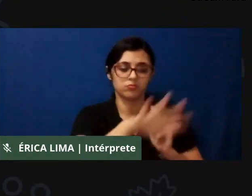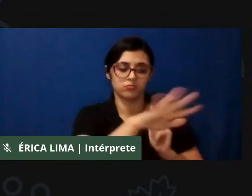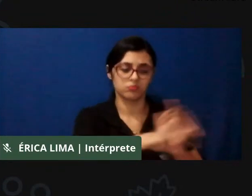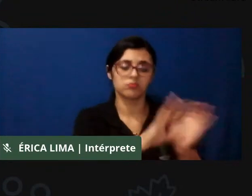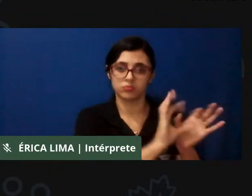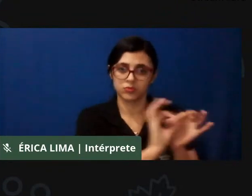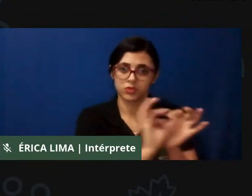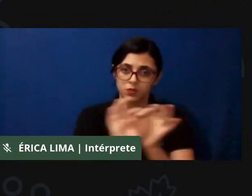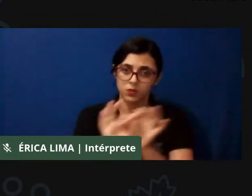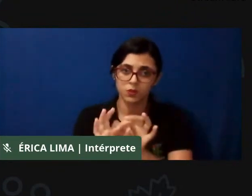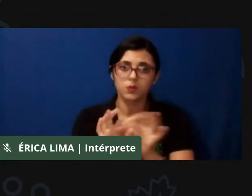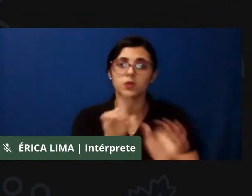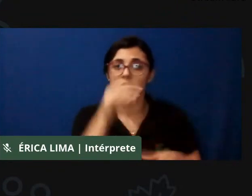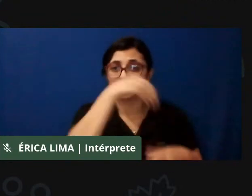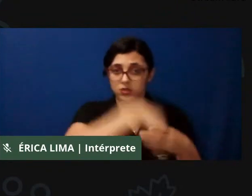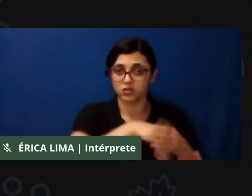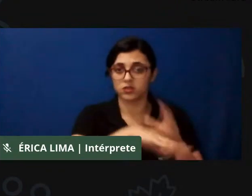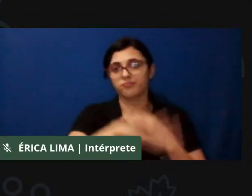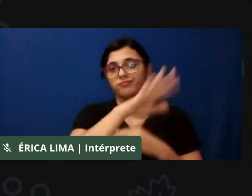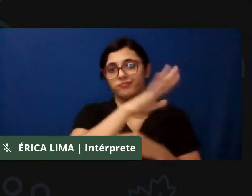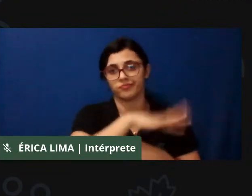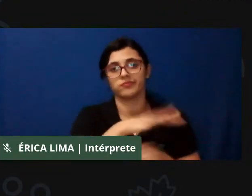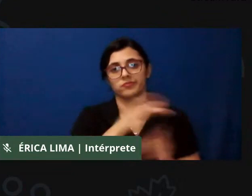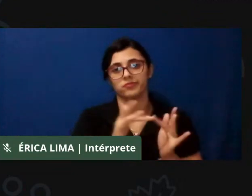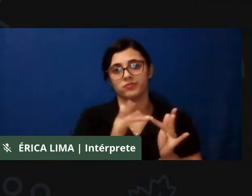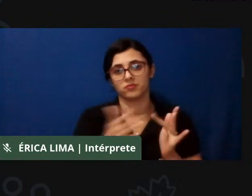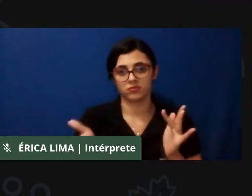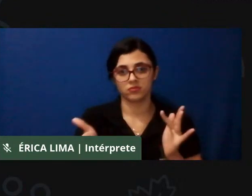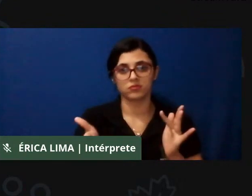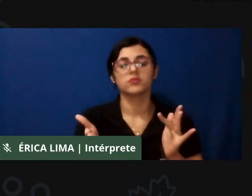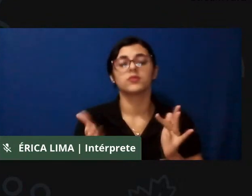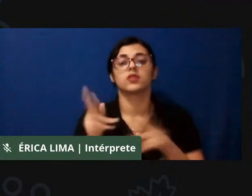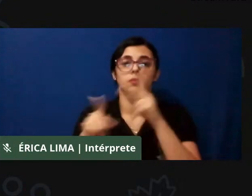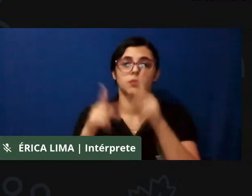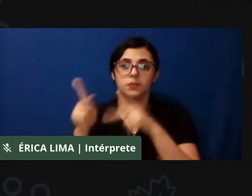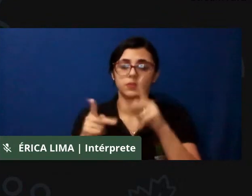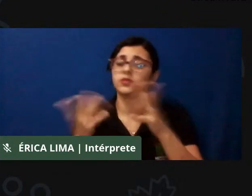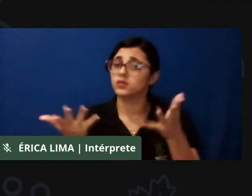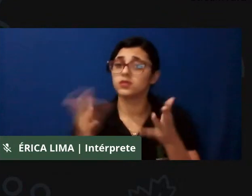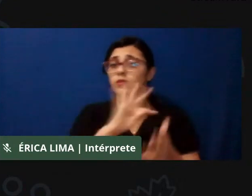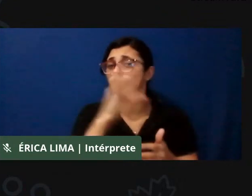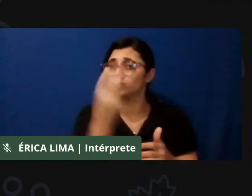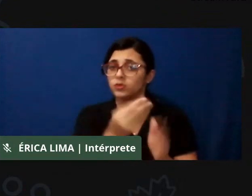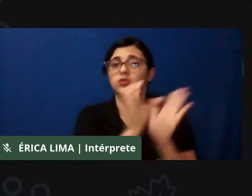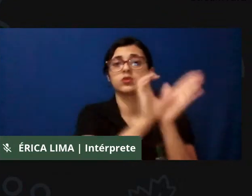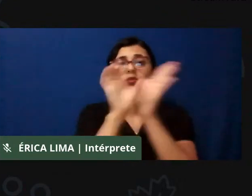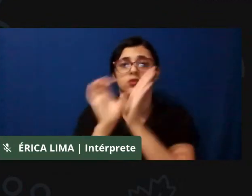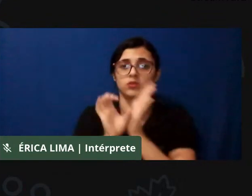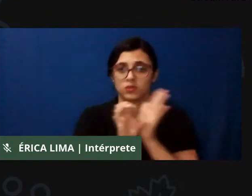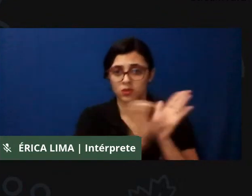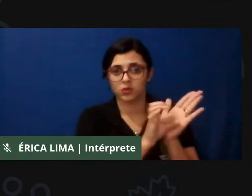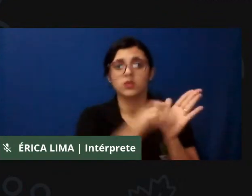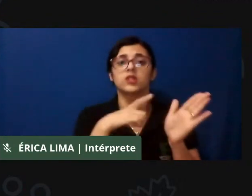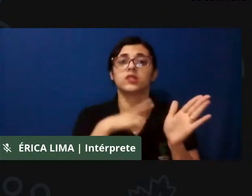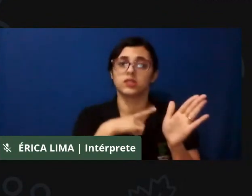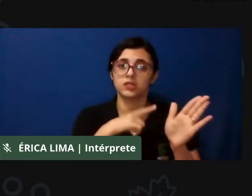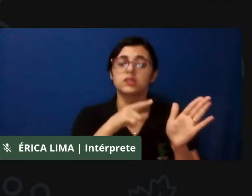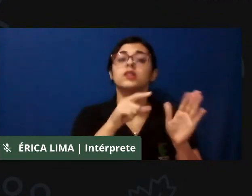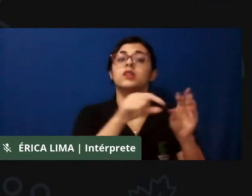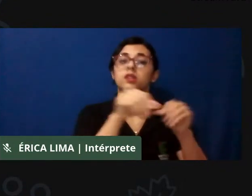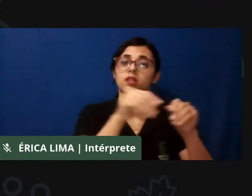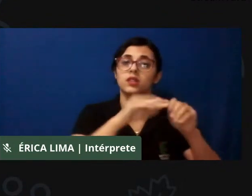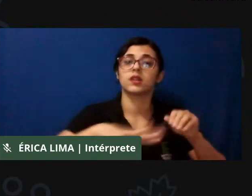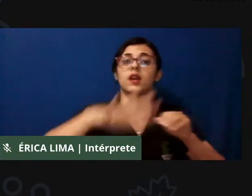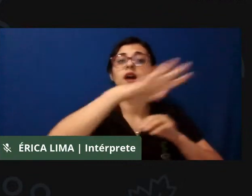daquilo do nosso território. Então, todas as comunidades, elas têm o seu território, o seu ambiente,